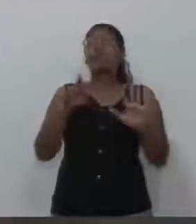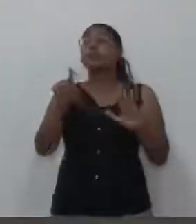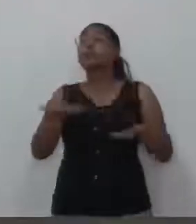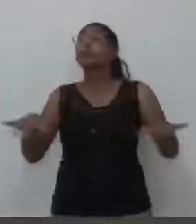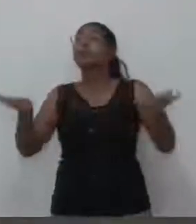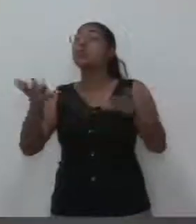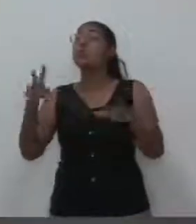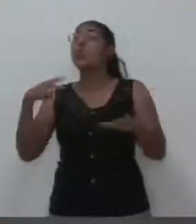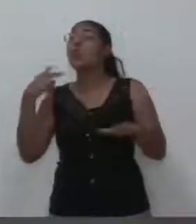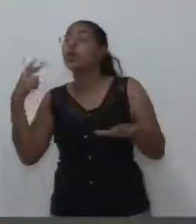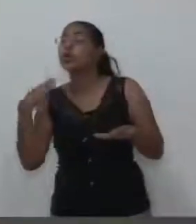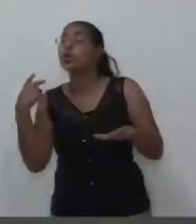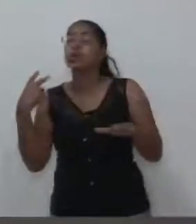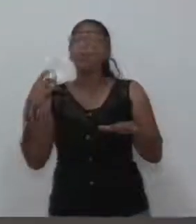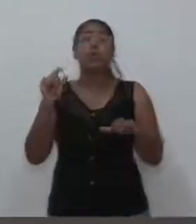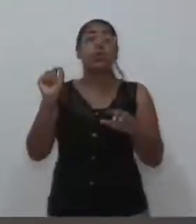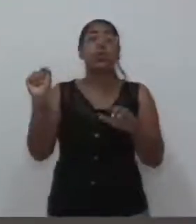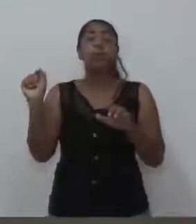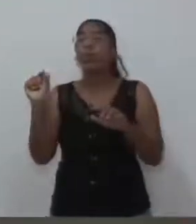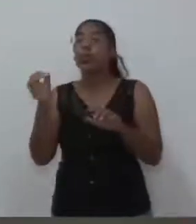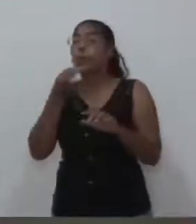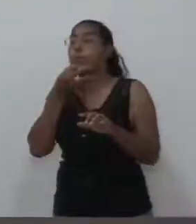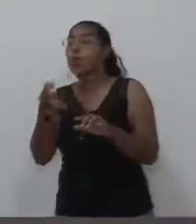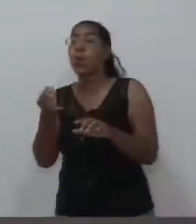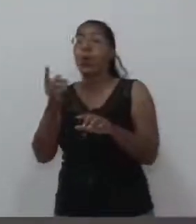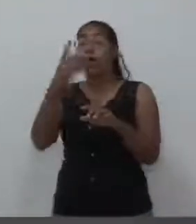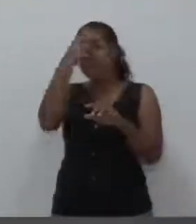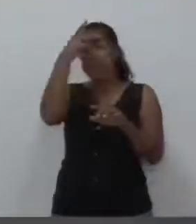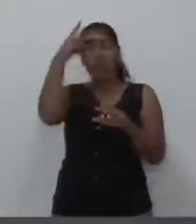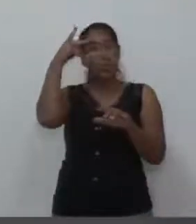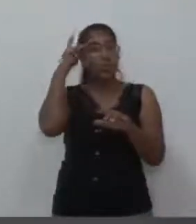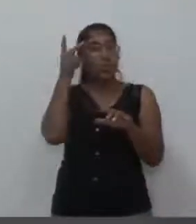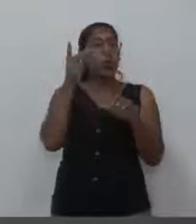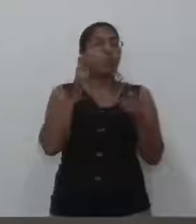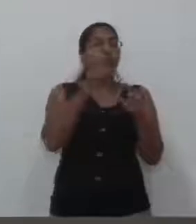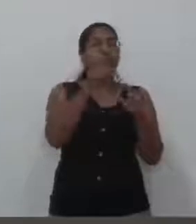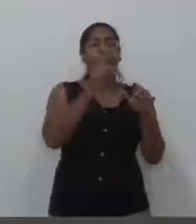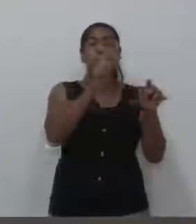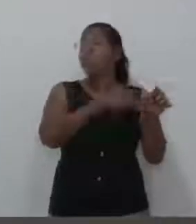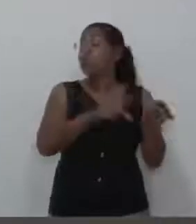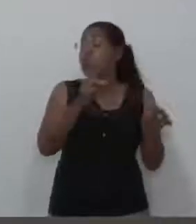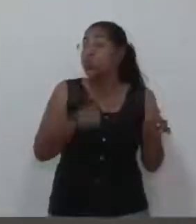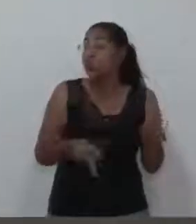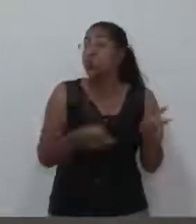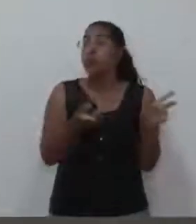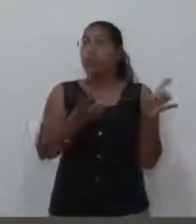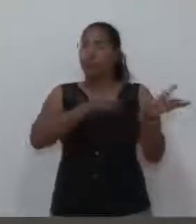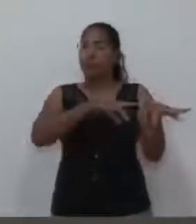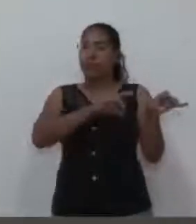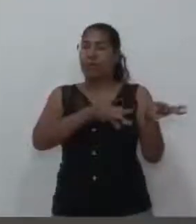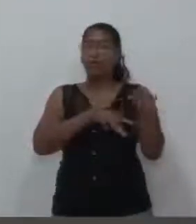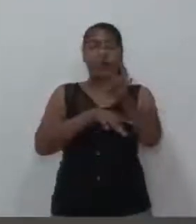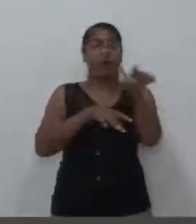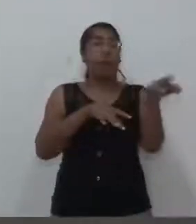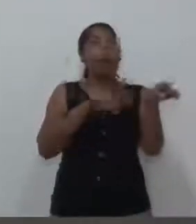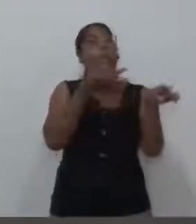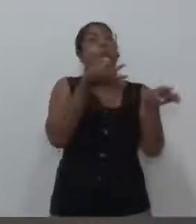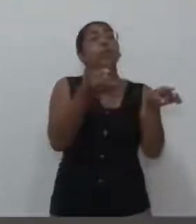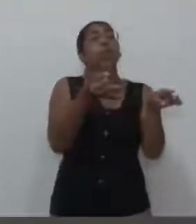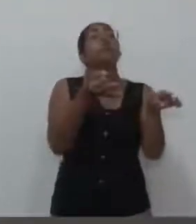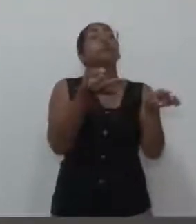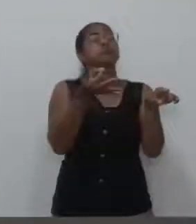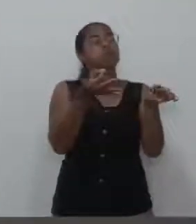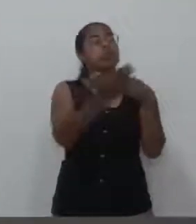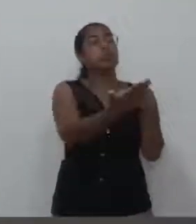atentamente todos os argumentos, sejam das pessoas de técnicos ou ditos técnicos, e que eu acho que